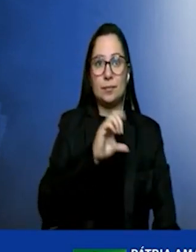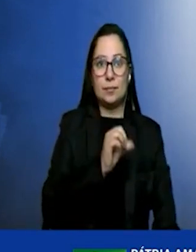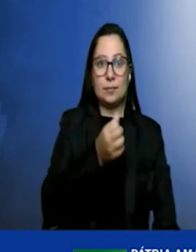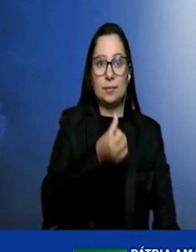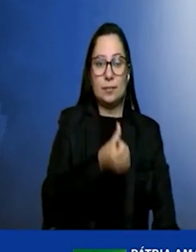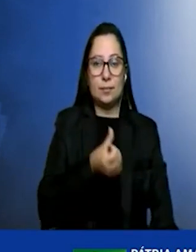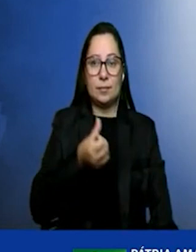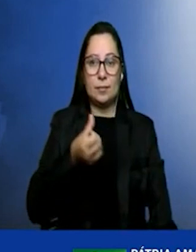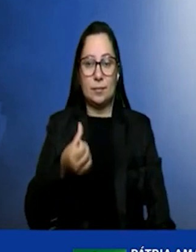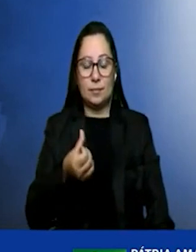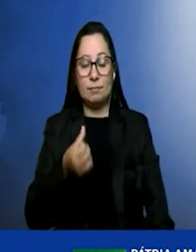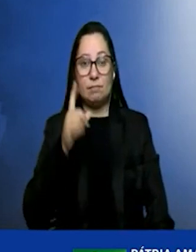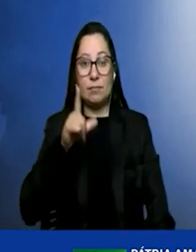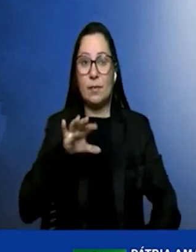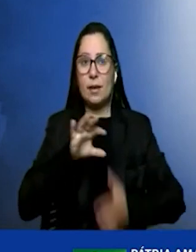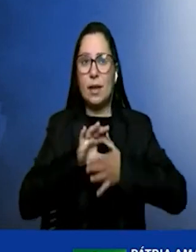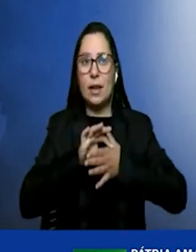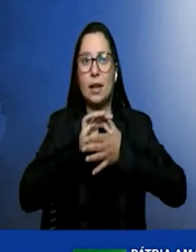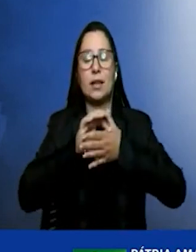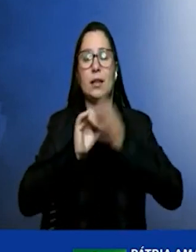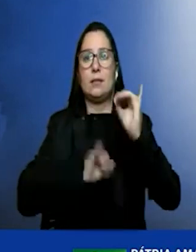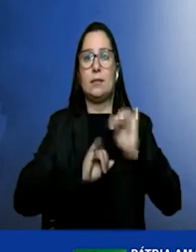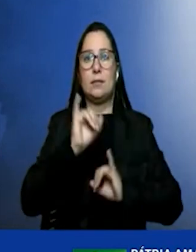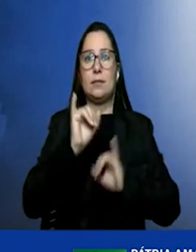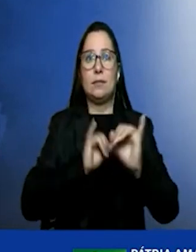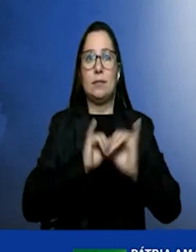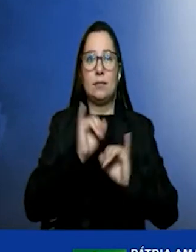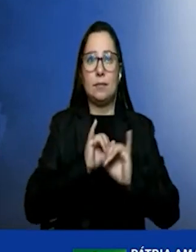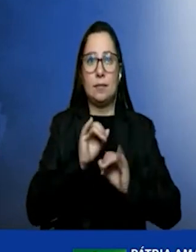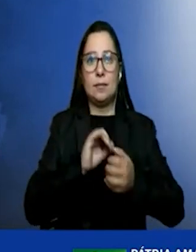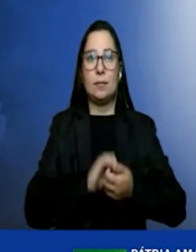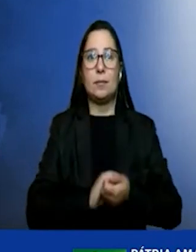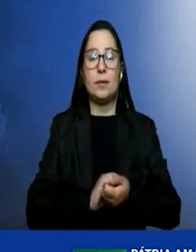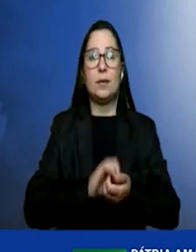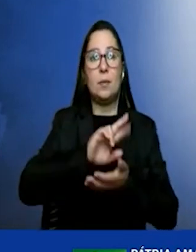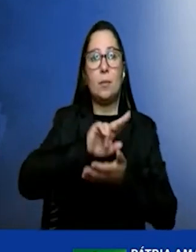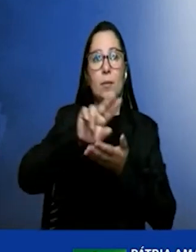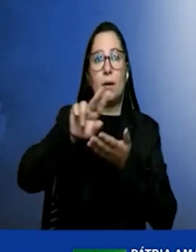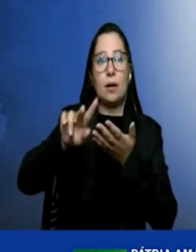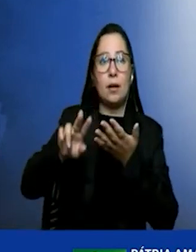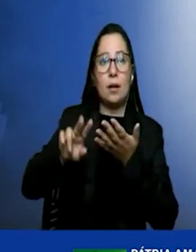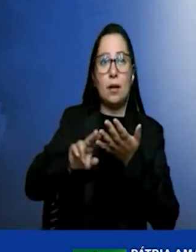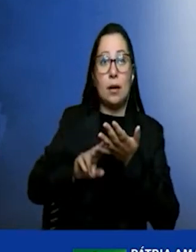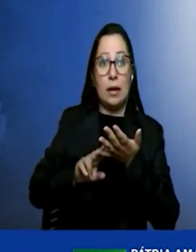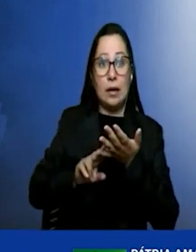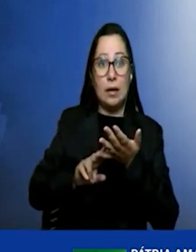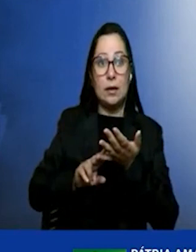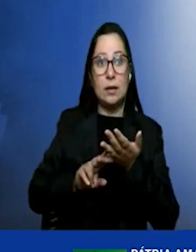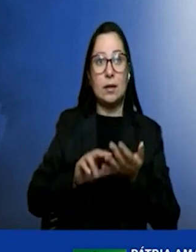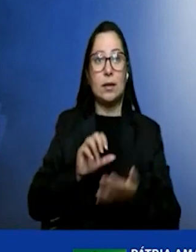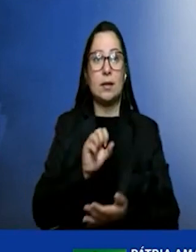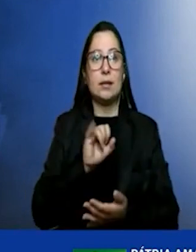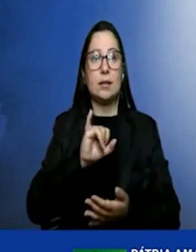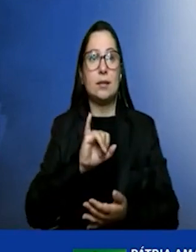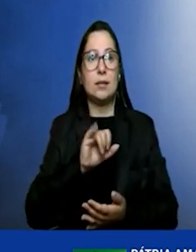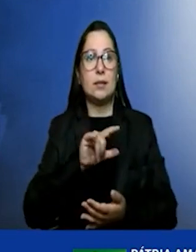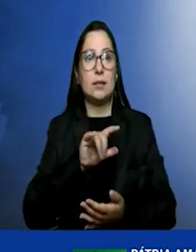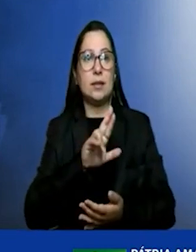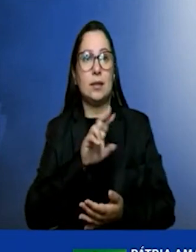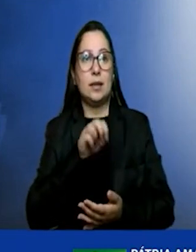é líder na fabricação de estirênicos e acrílicos e a maior fabricante de fertilizantes